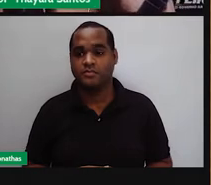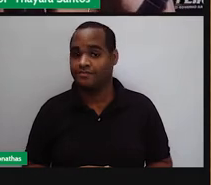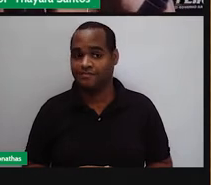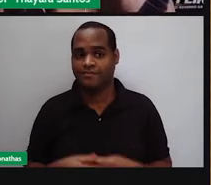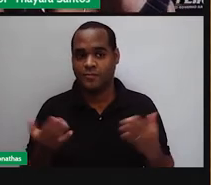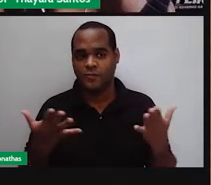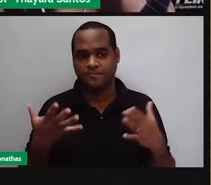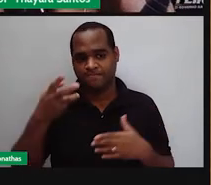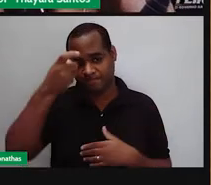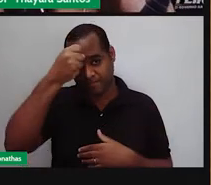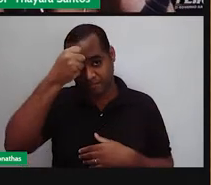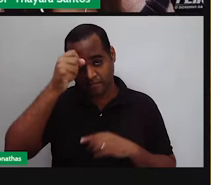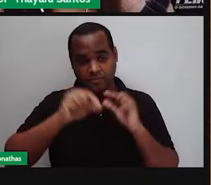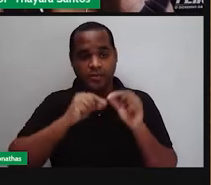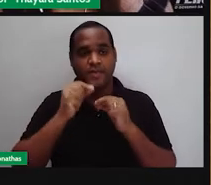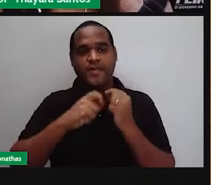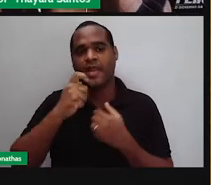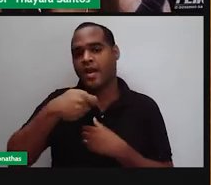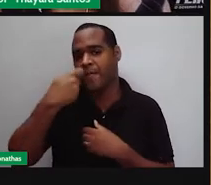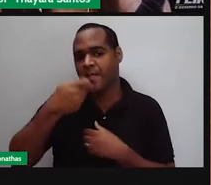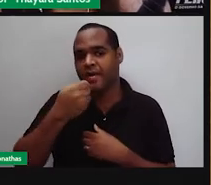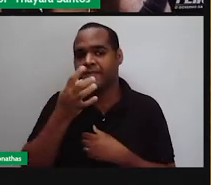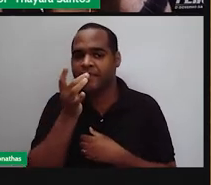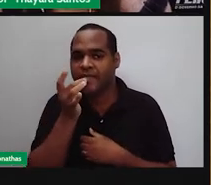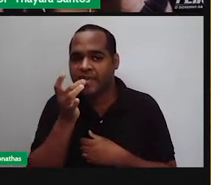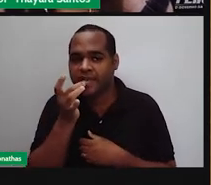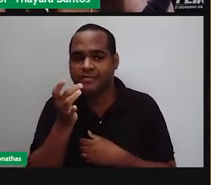Hoje vamos aprender sobre o paladar.